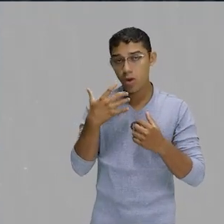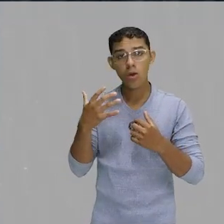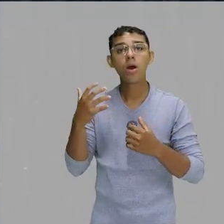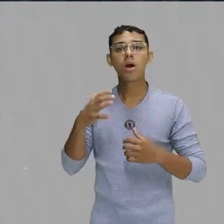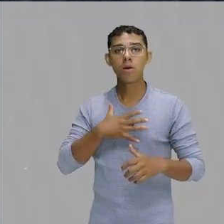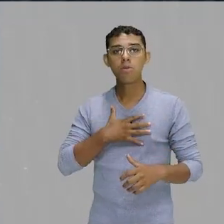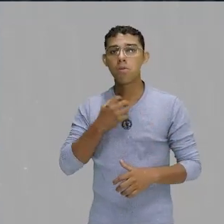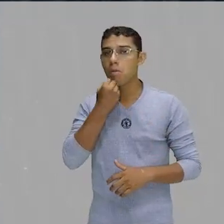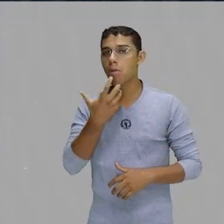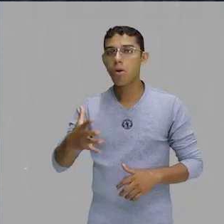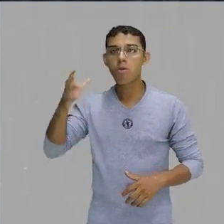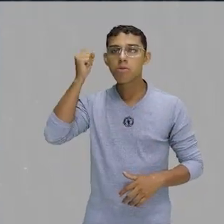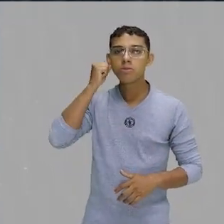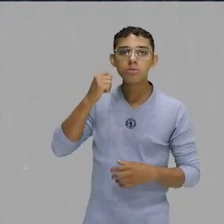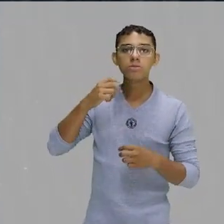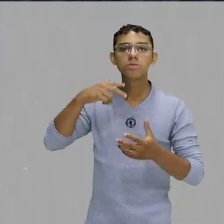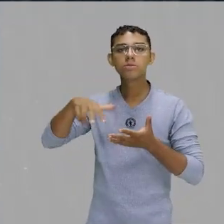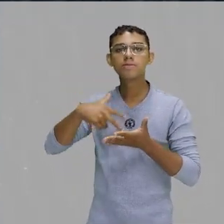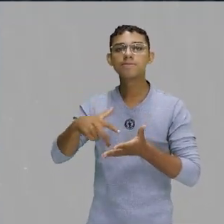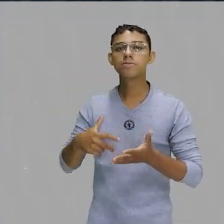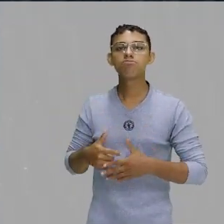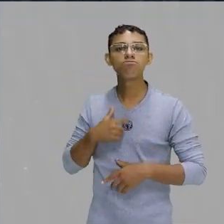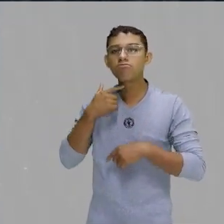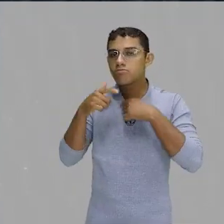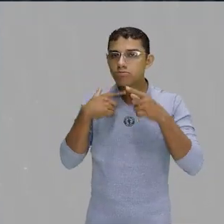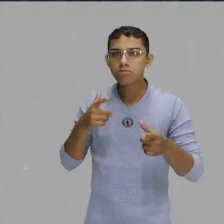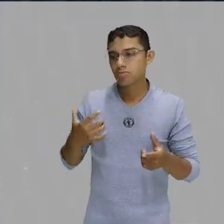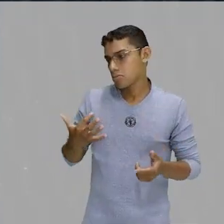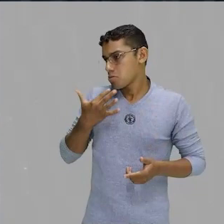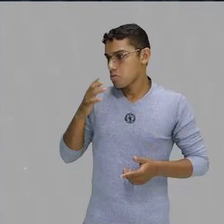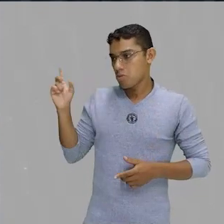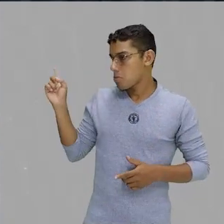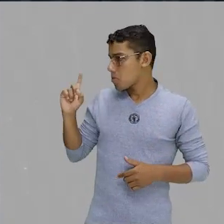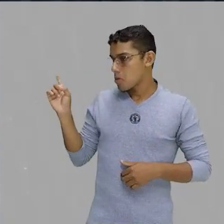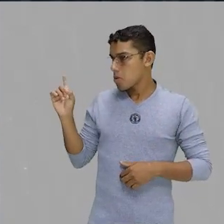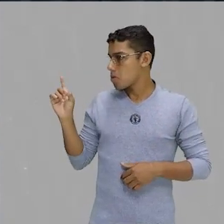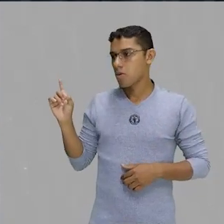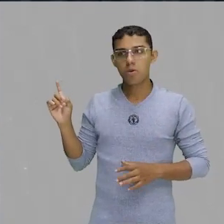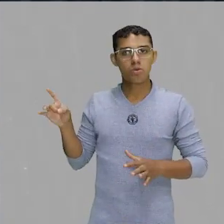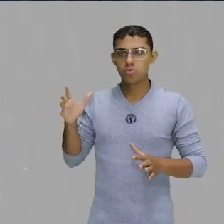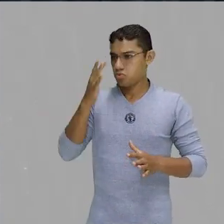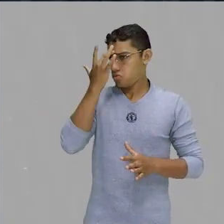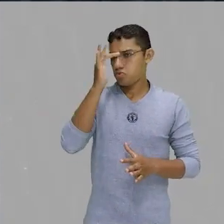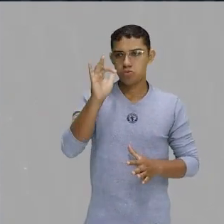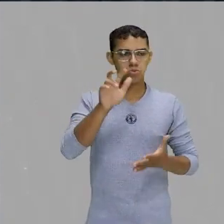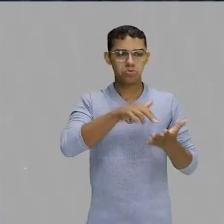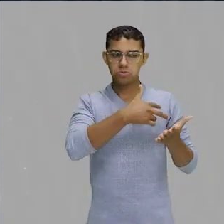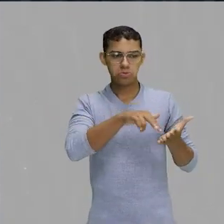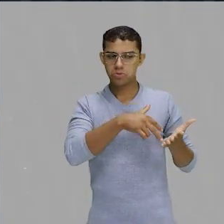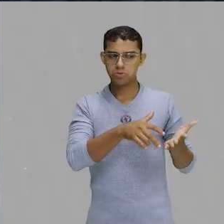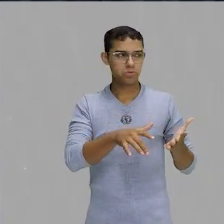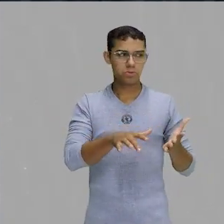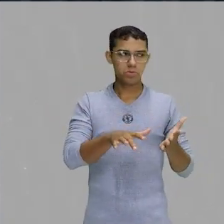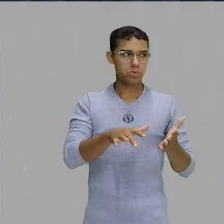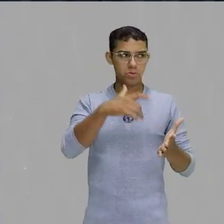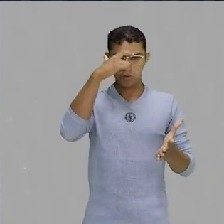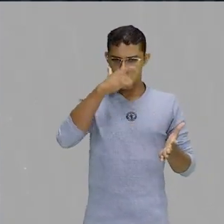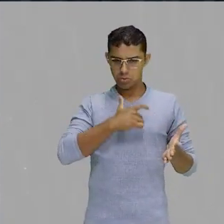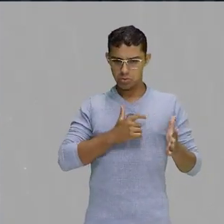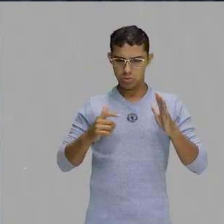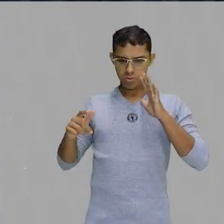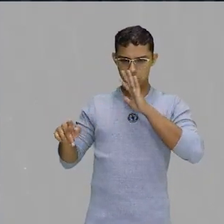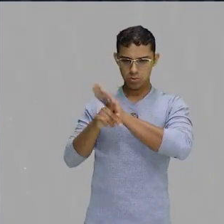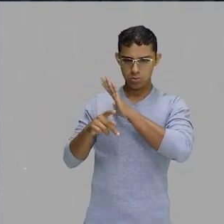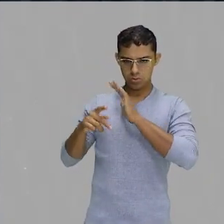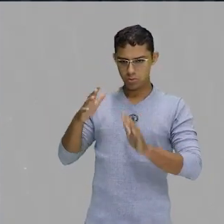ritmo que você não consegue ficar parado, mesmo que você não saiba dançar, tá? E tem um estilo próprio de dança. Tem